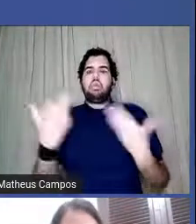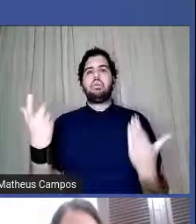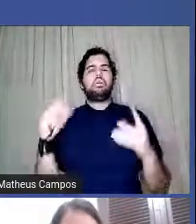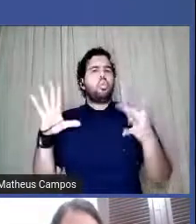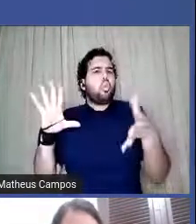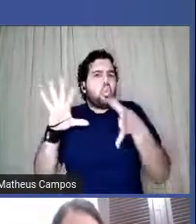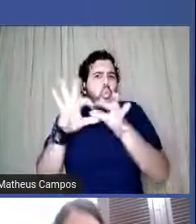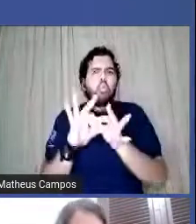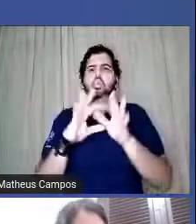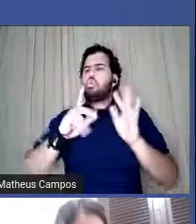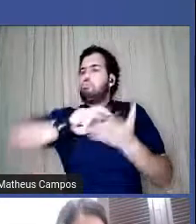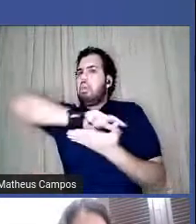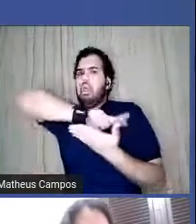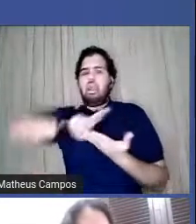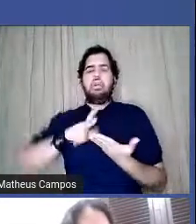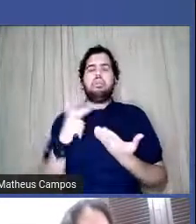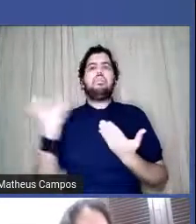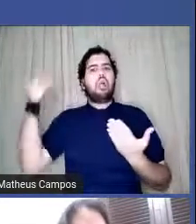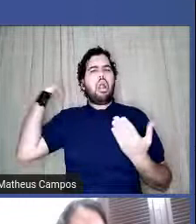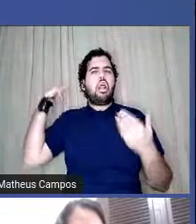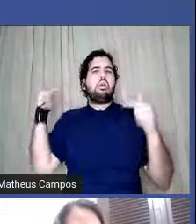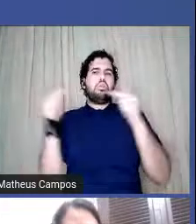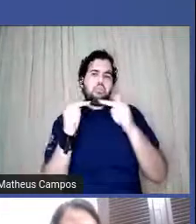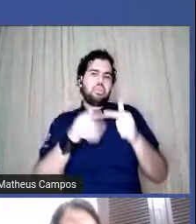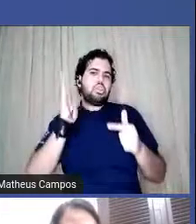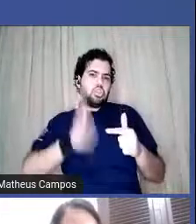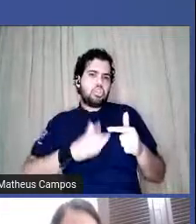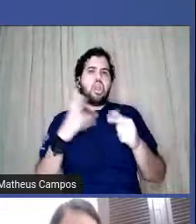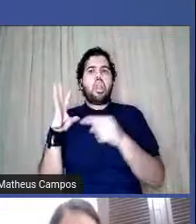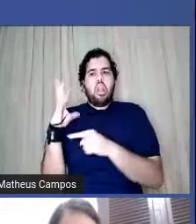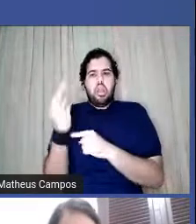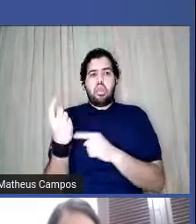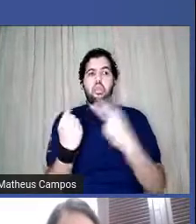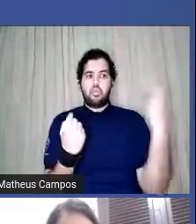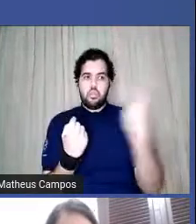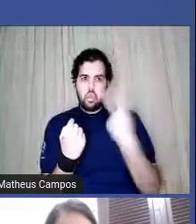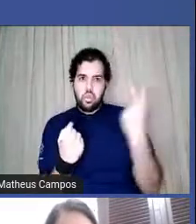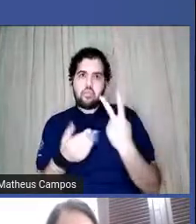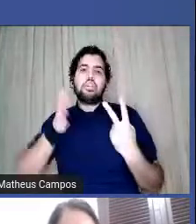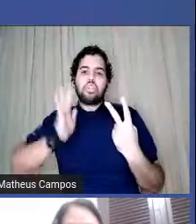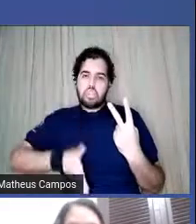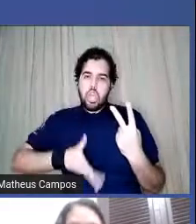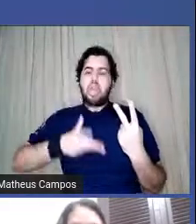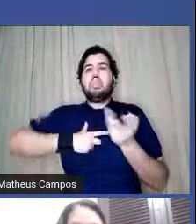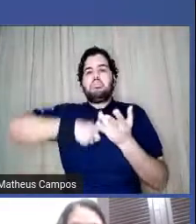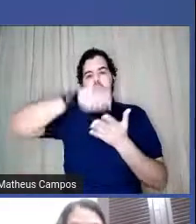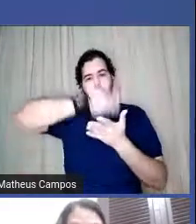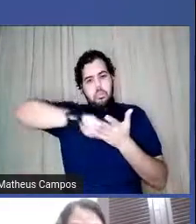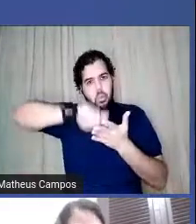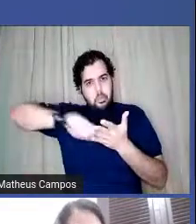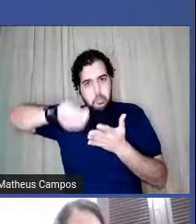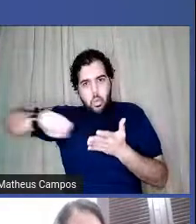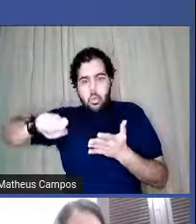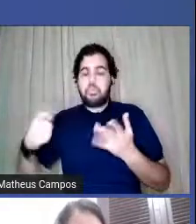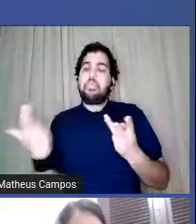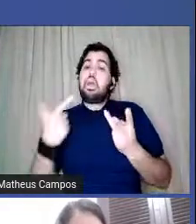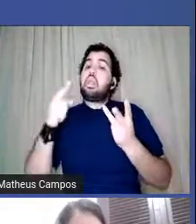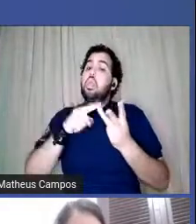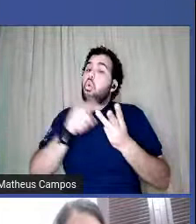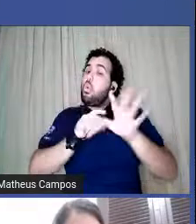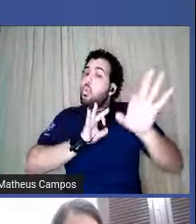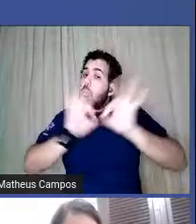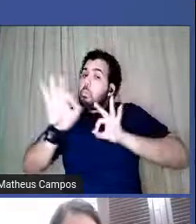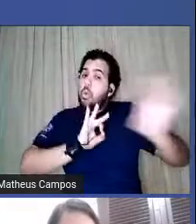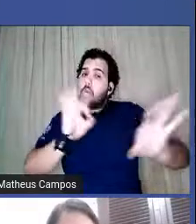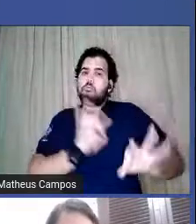relação que a gente já tinha com a arte, eu e a Laís individualmente, com a escrita. É um projeto que a gente tem